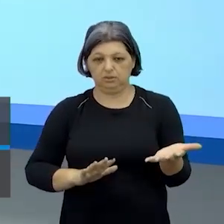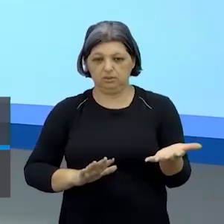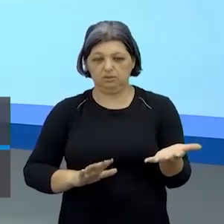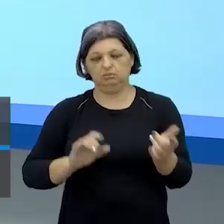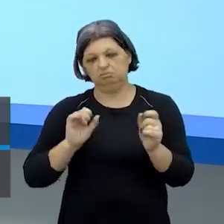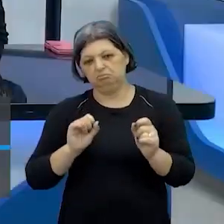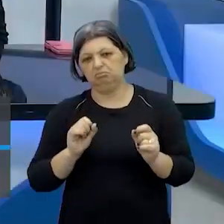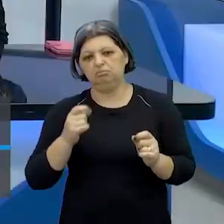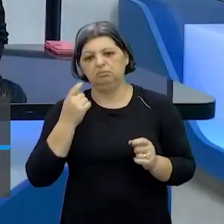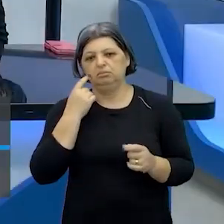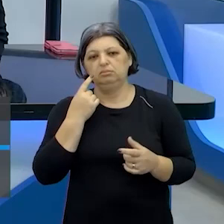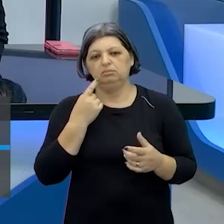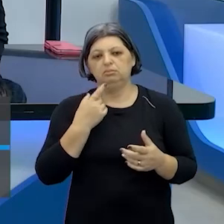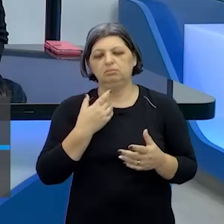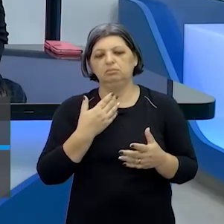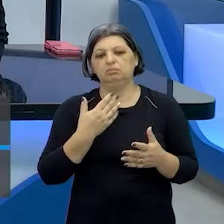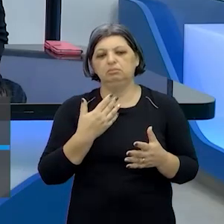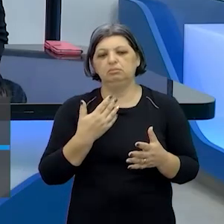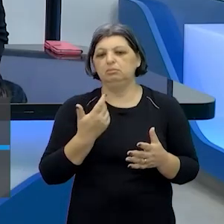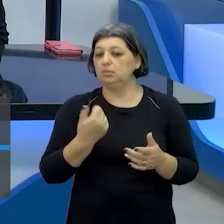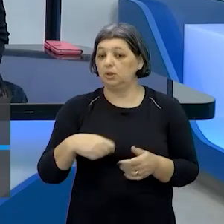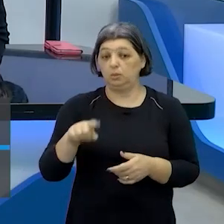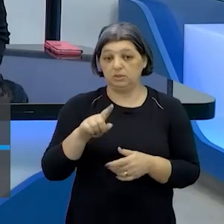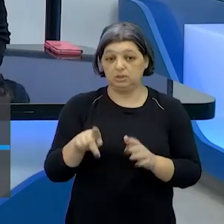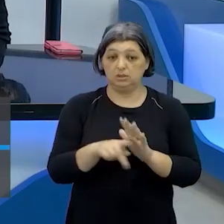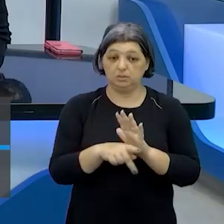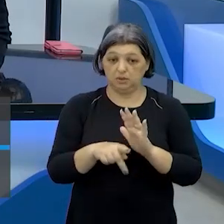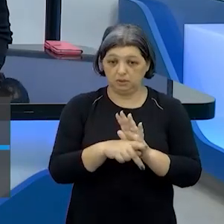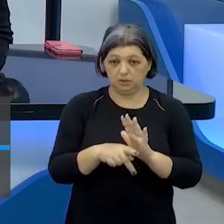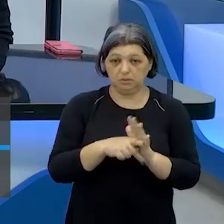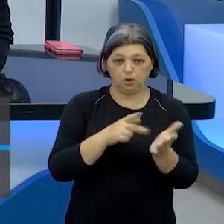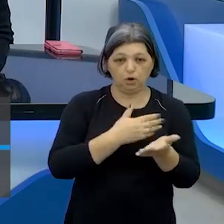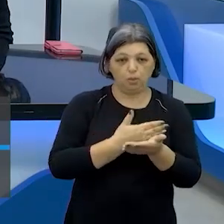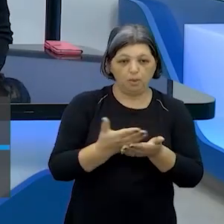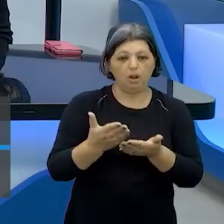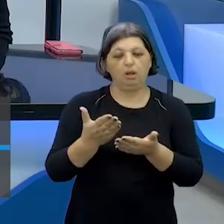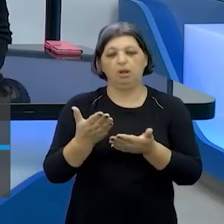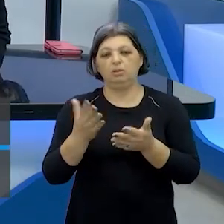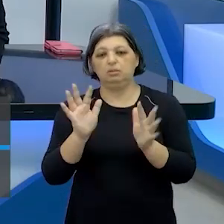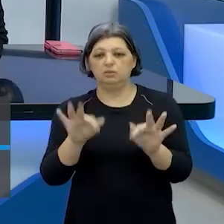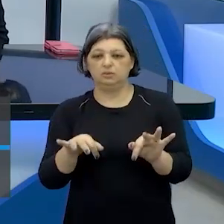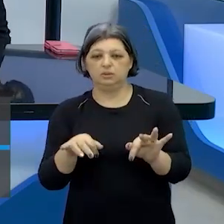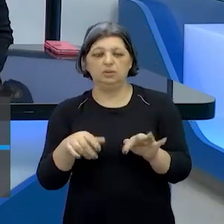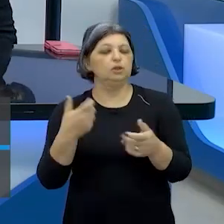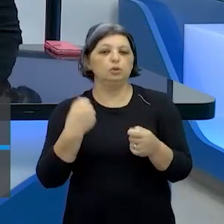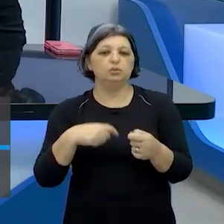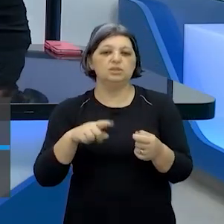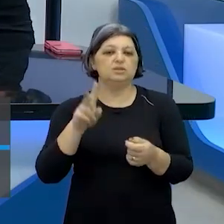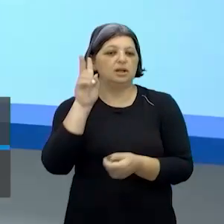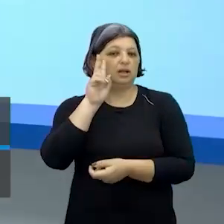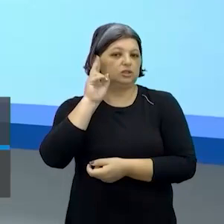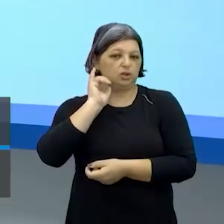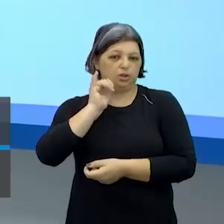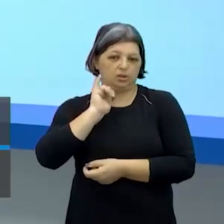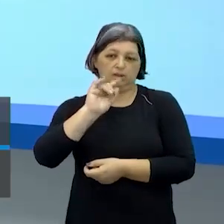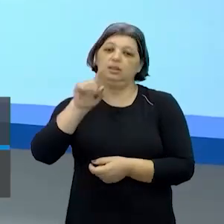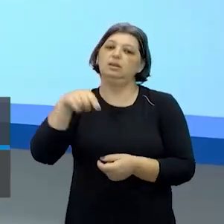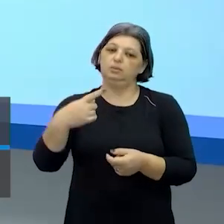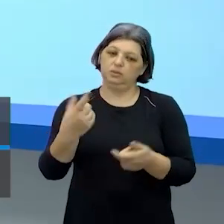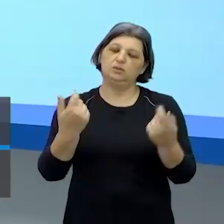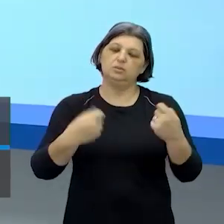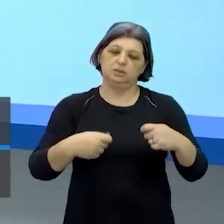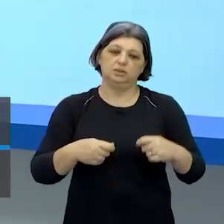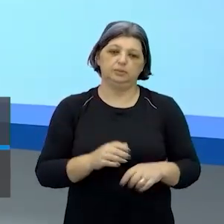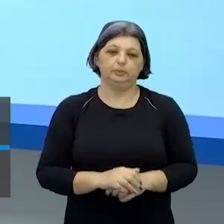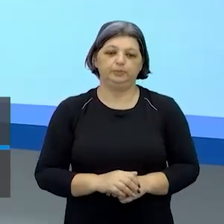coisa assim não qualquer coisa mas qualquer cena sem começo meio e fim sim sem ter que contar uma história isso a princípio sim mas depois vai ter que contar tá bom